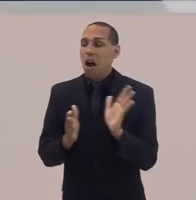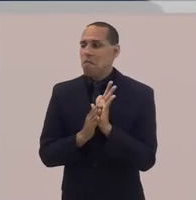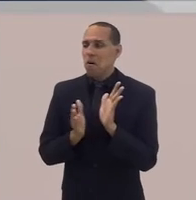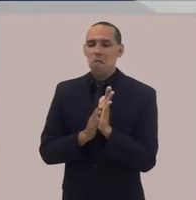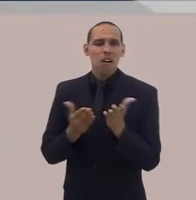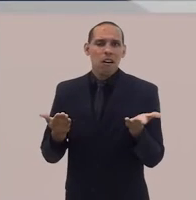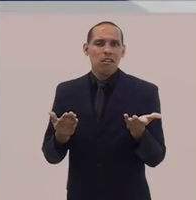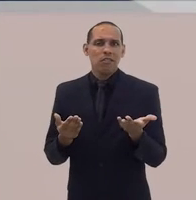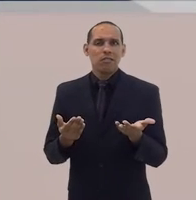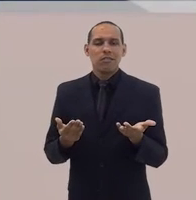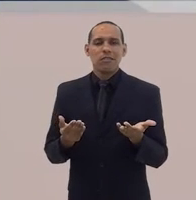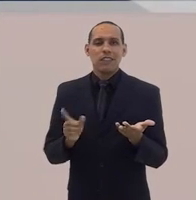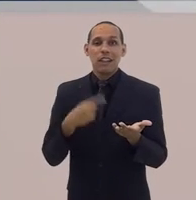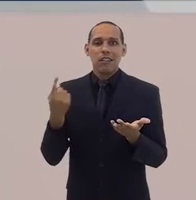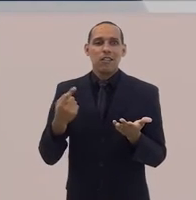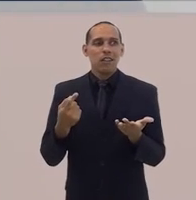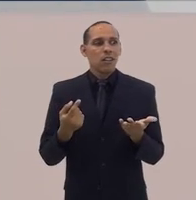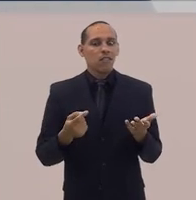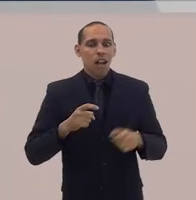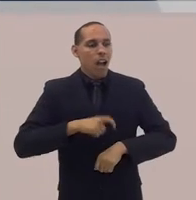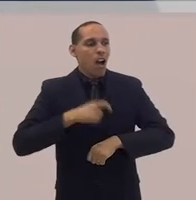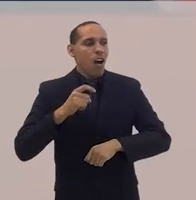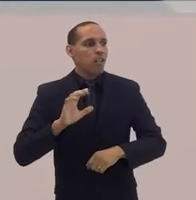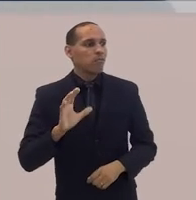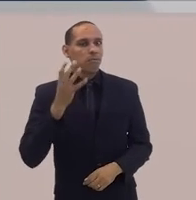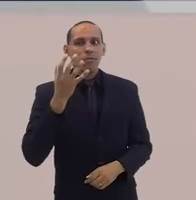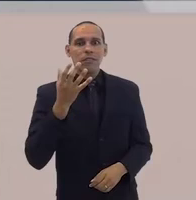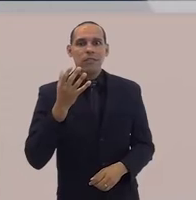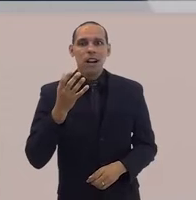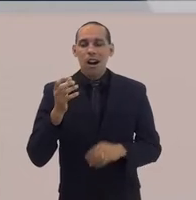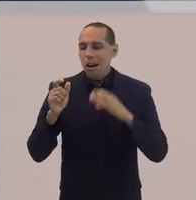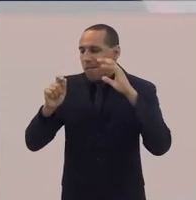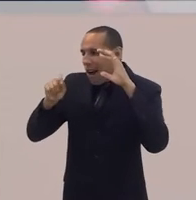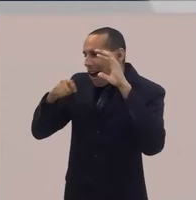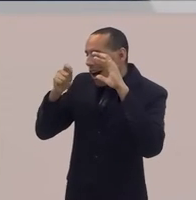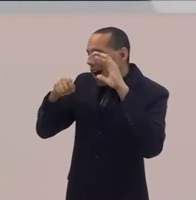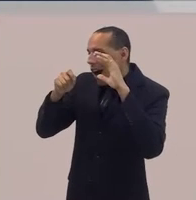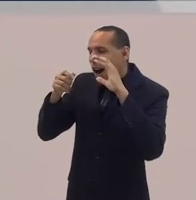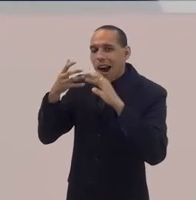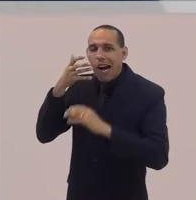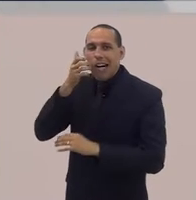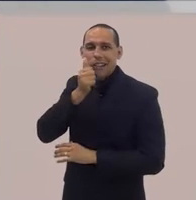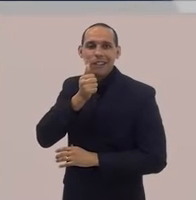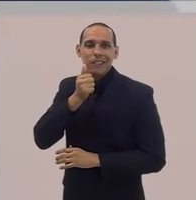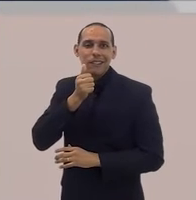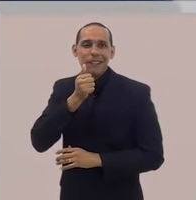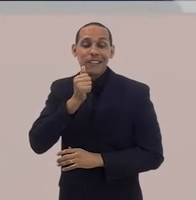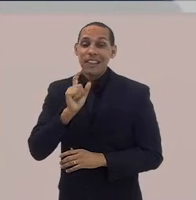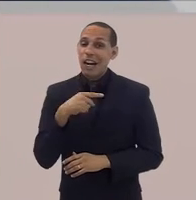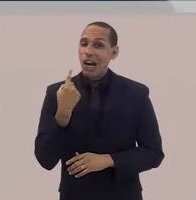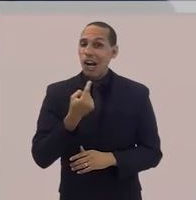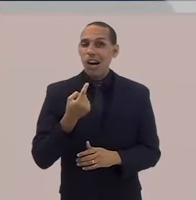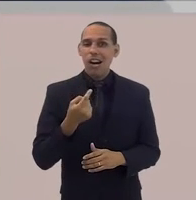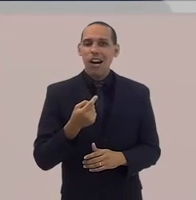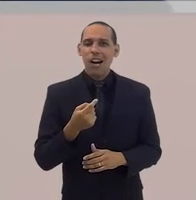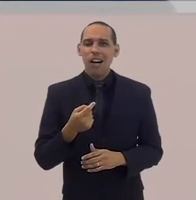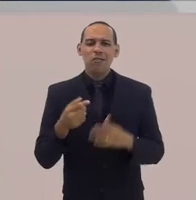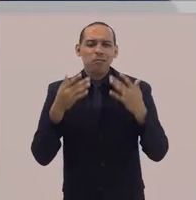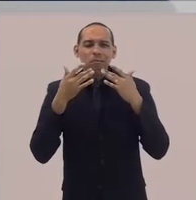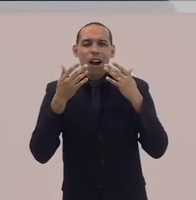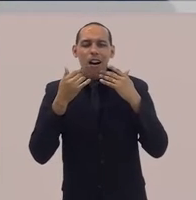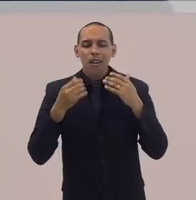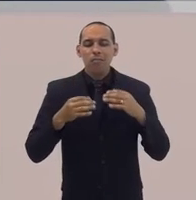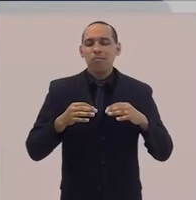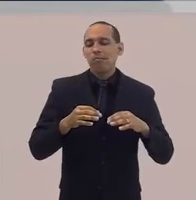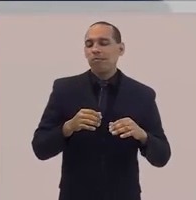fazia alguma proposta para a gente interagir na hora, e as câmeras ali capturavam a imagem. Então, nós gravamos uma